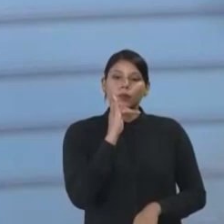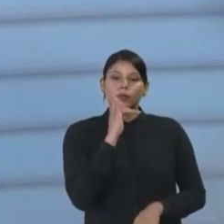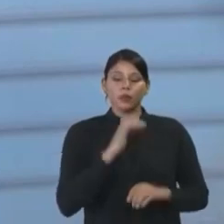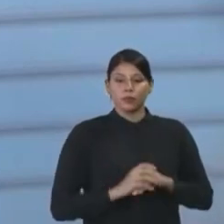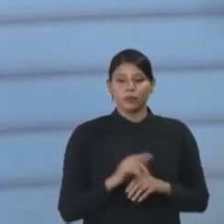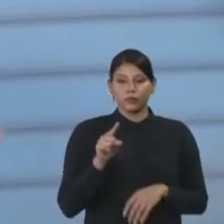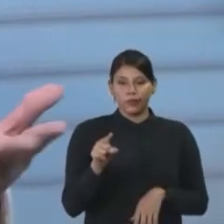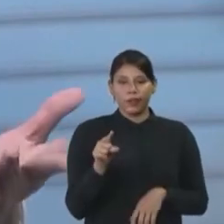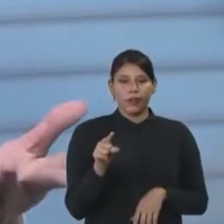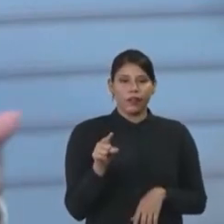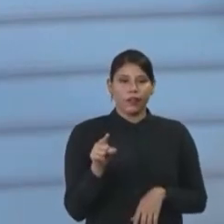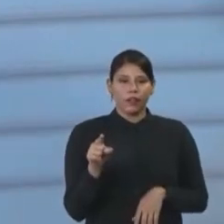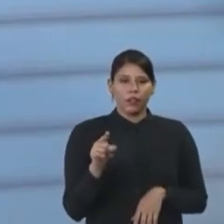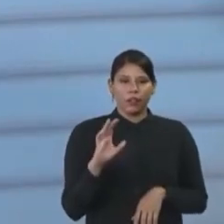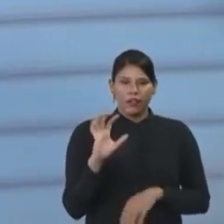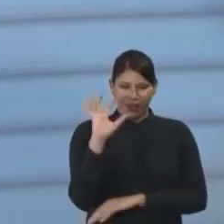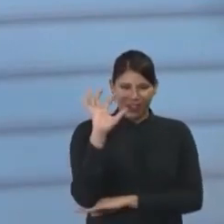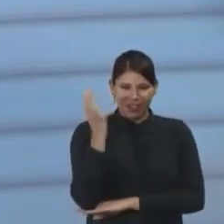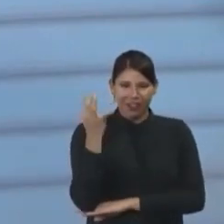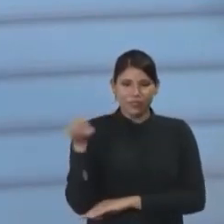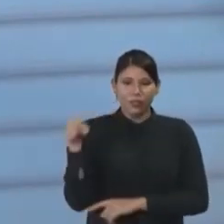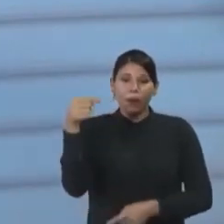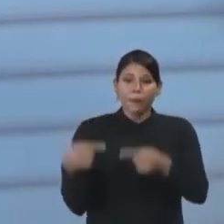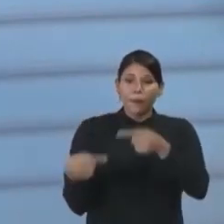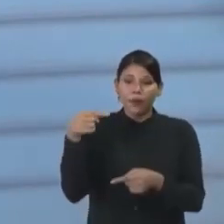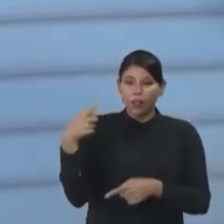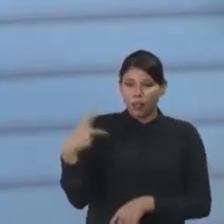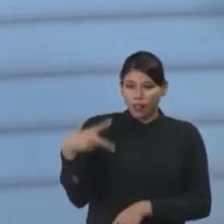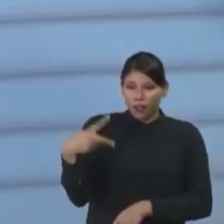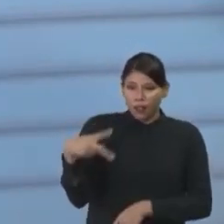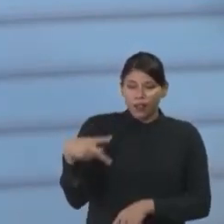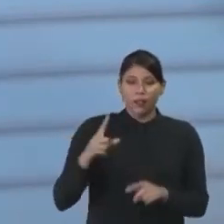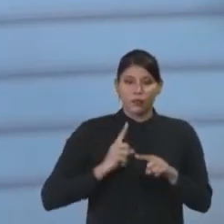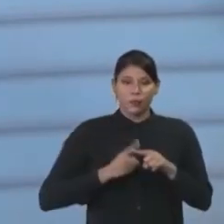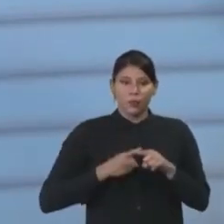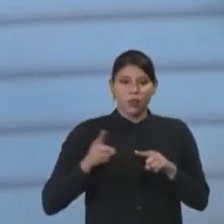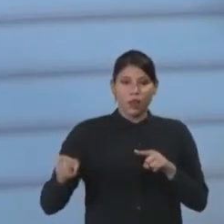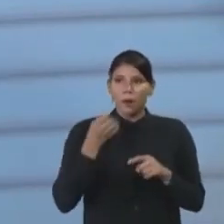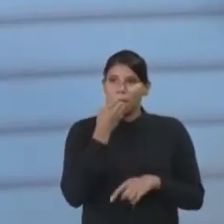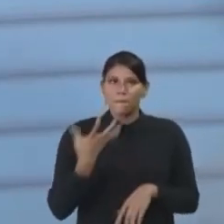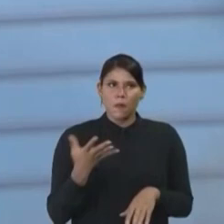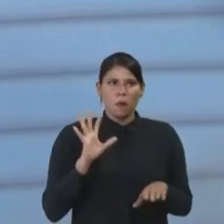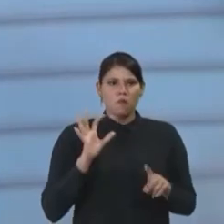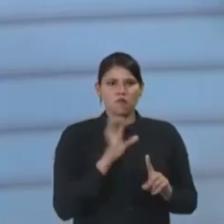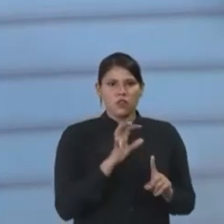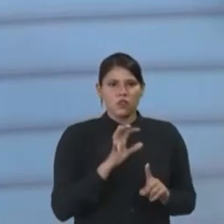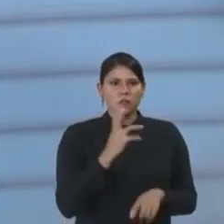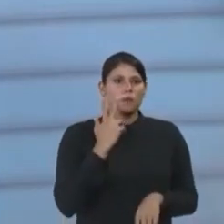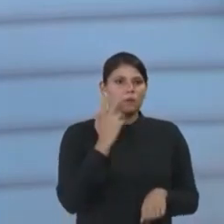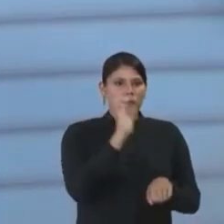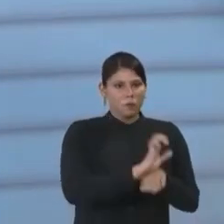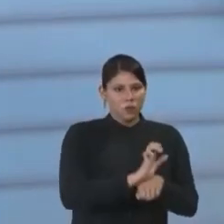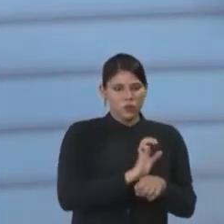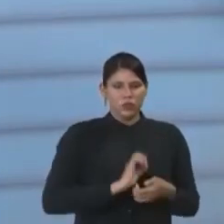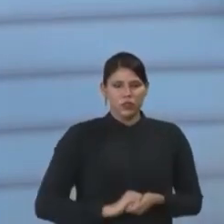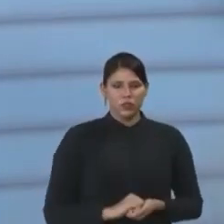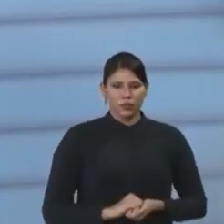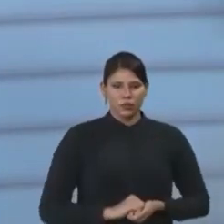Crateus, dessa política do Crateus, o que é seria bom para o Ceará? Bom, seria bom que um prefeito desse